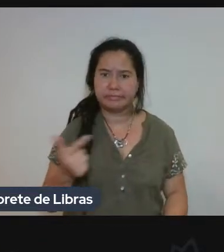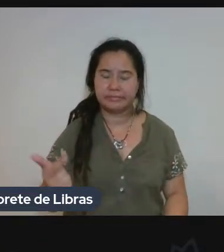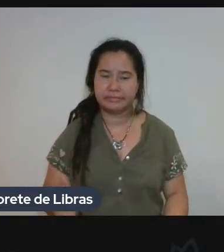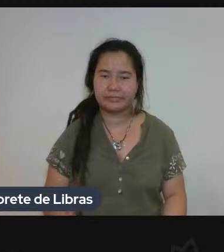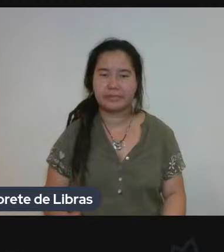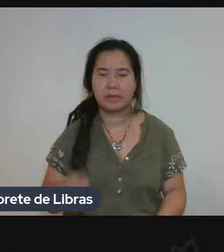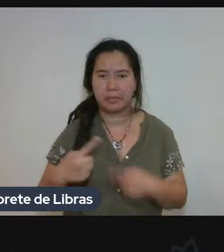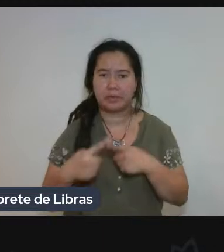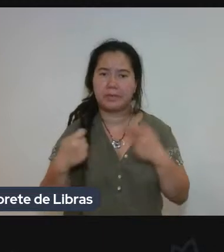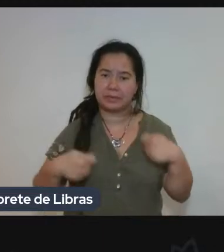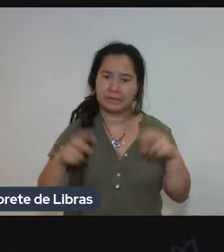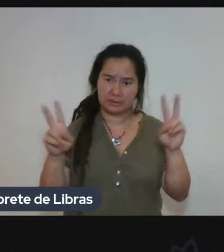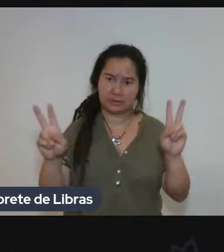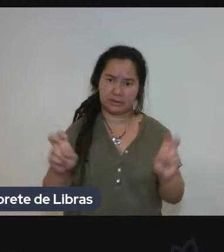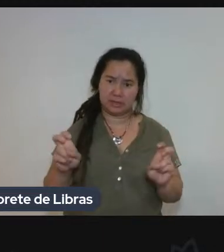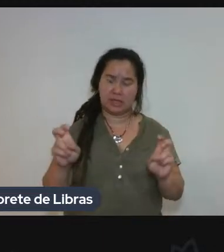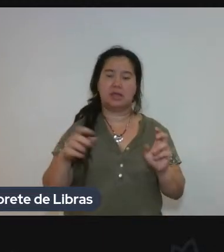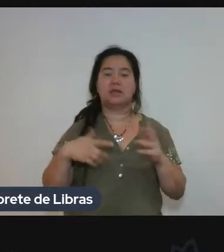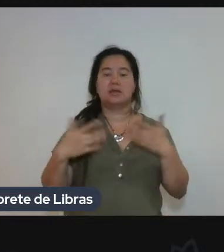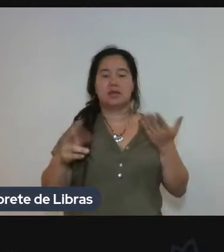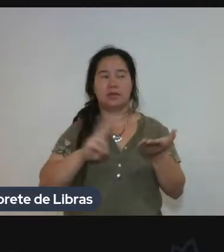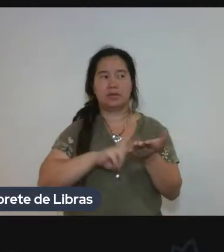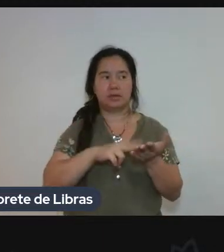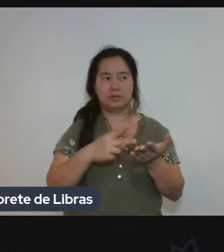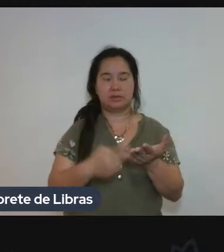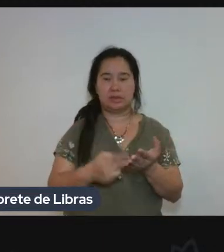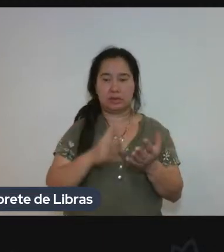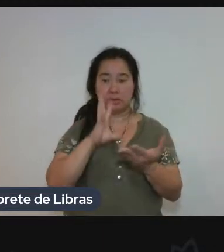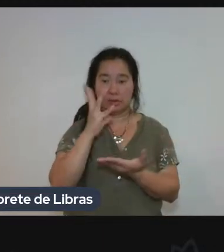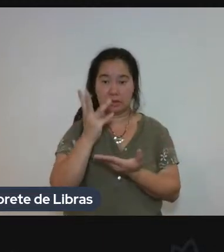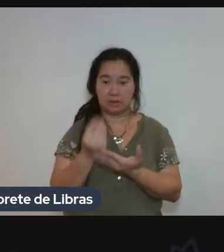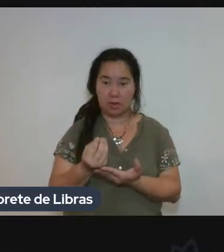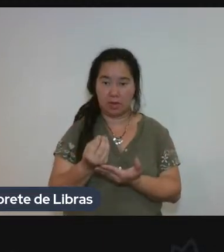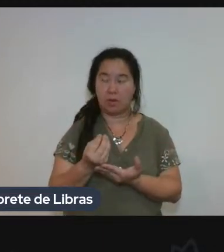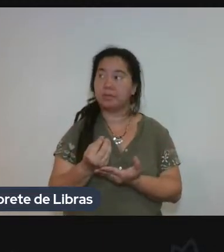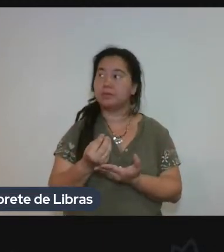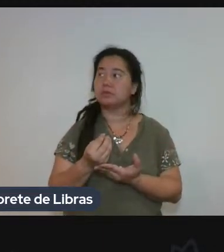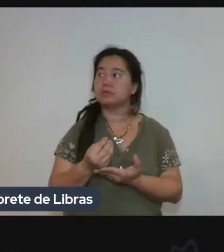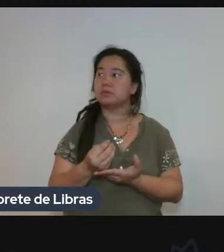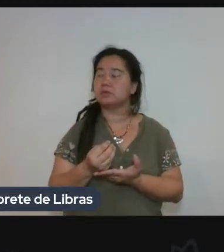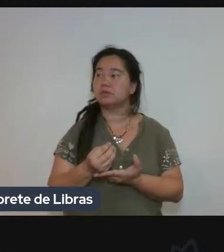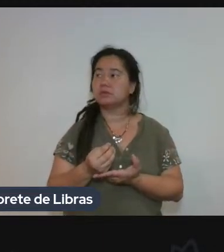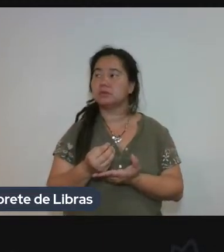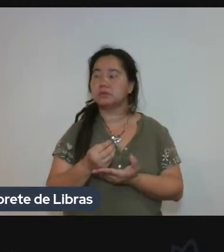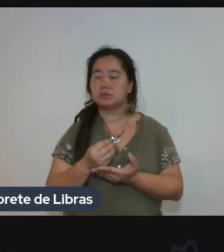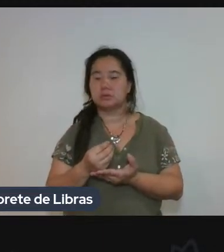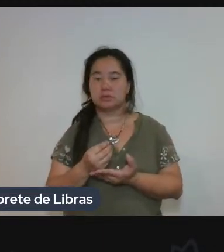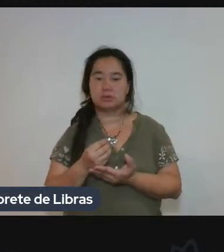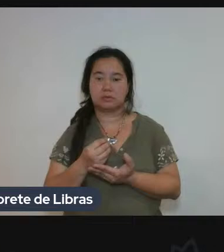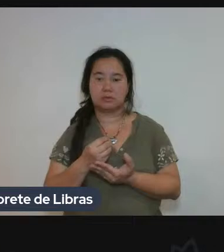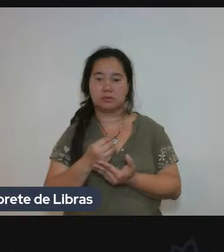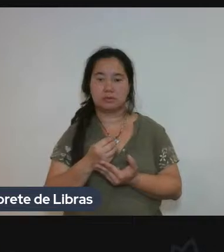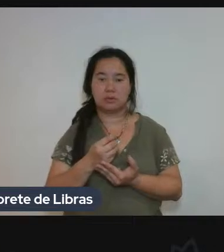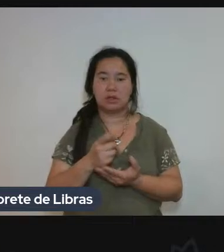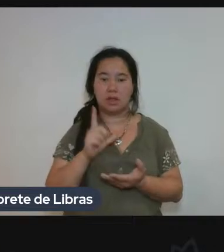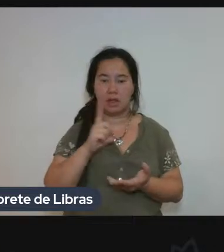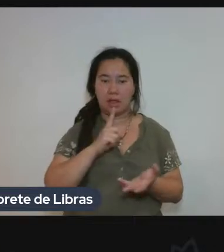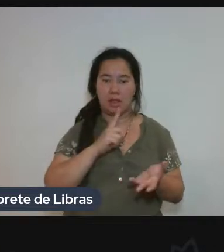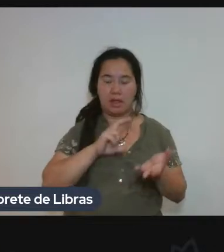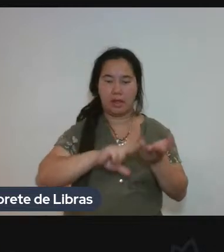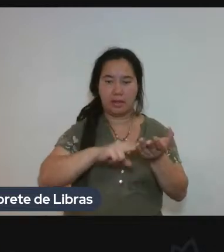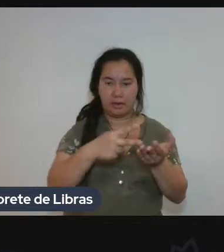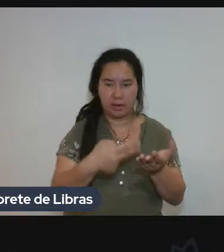então, na tradução das obras completas, é a tradução que tem o mesmo projeto editorial,